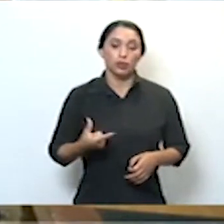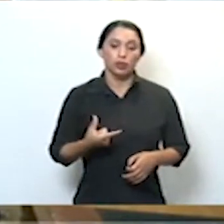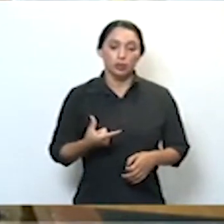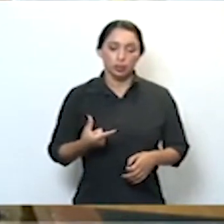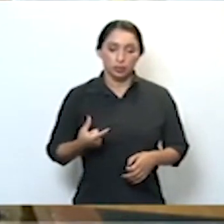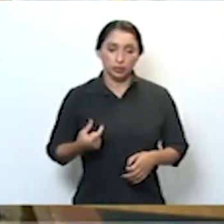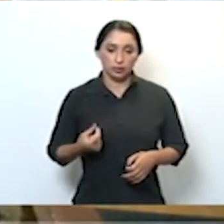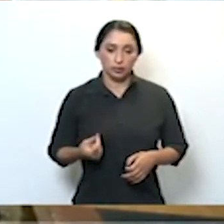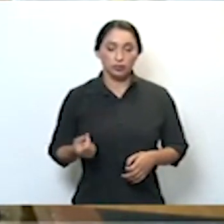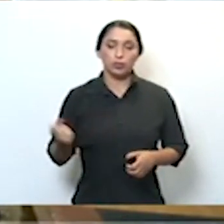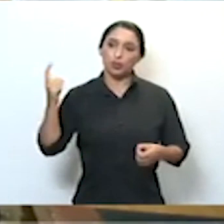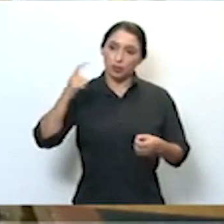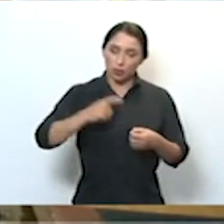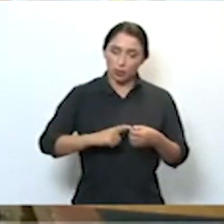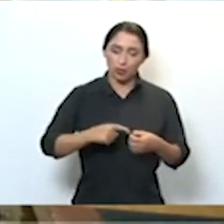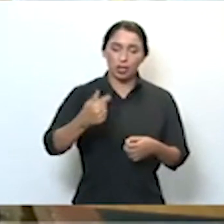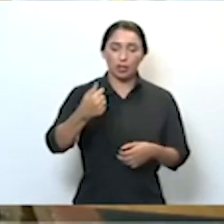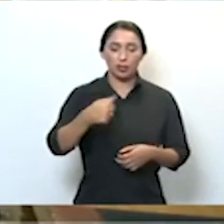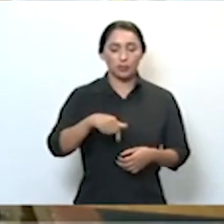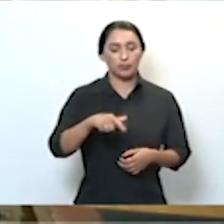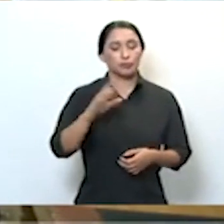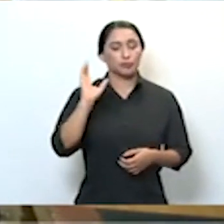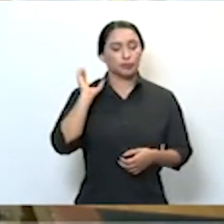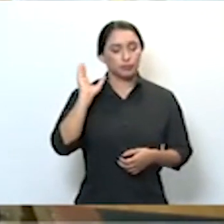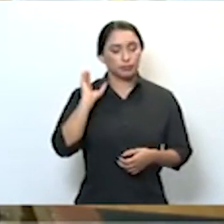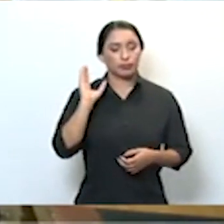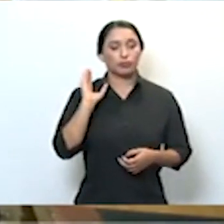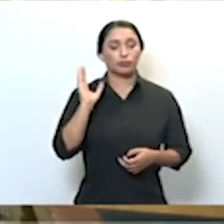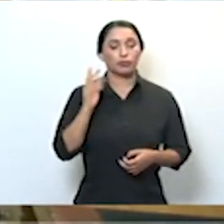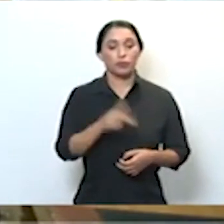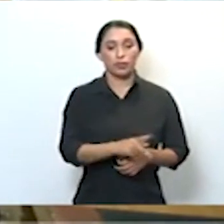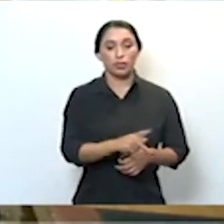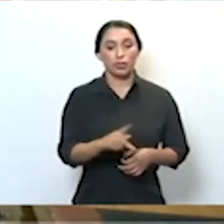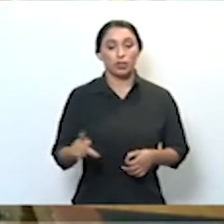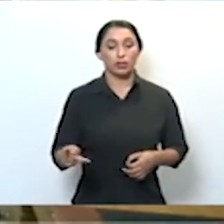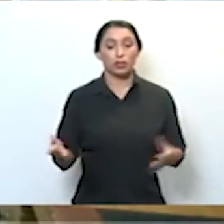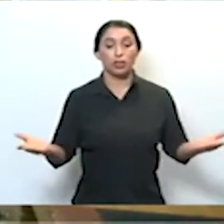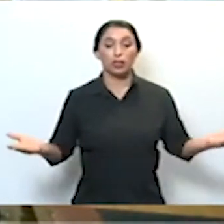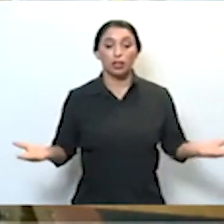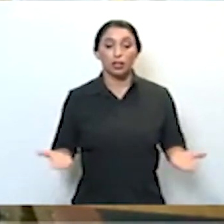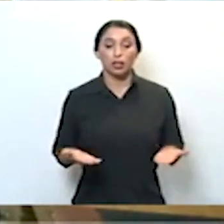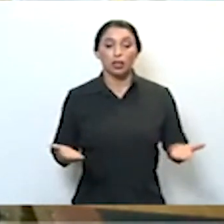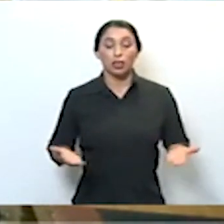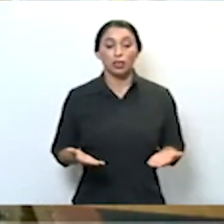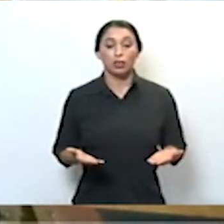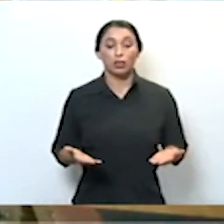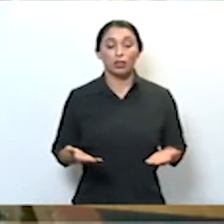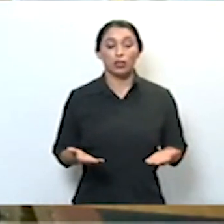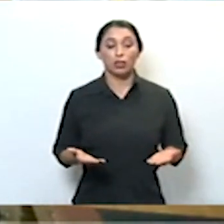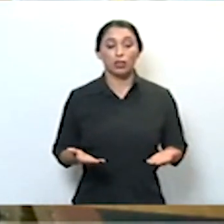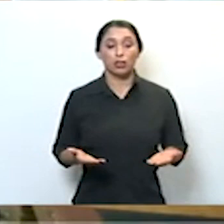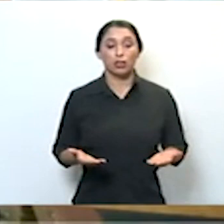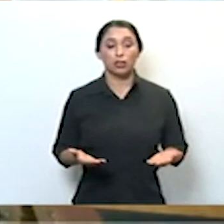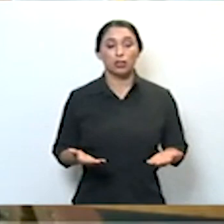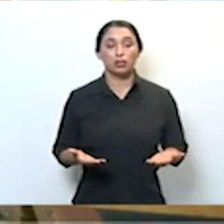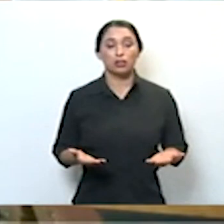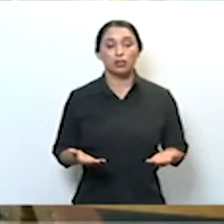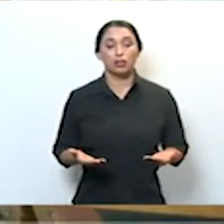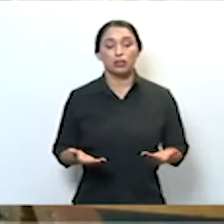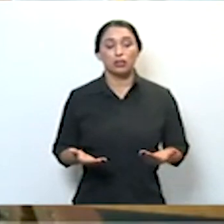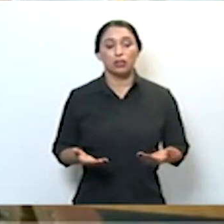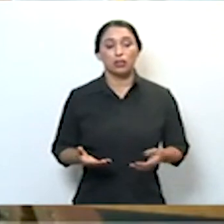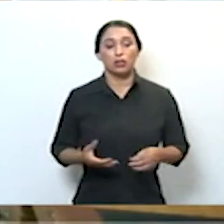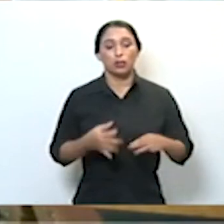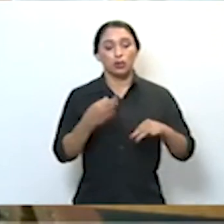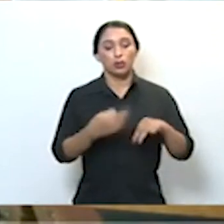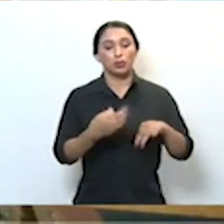2020, voltei eu à presidência e, em função de deixar a presidência da casa, o